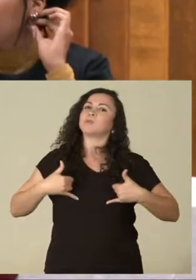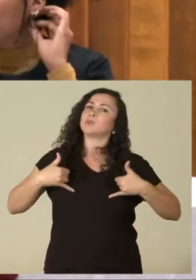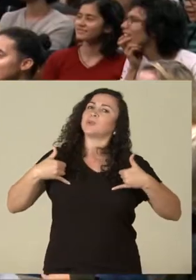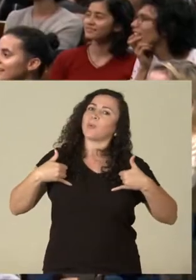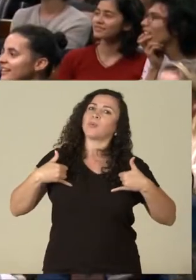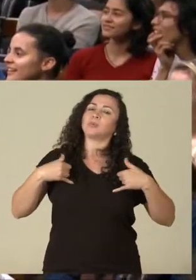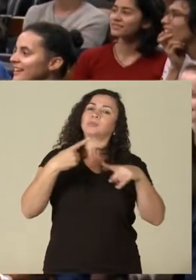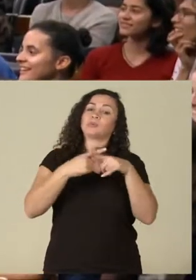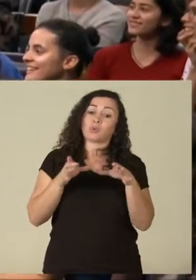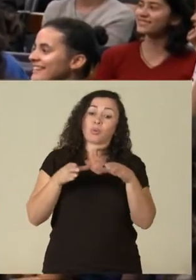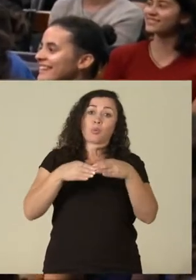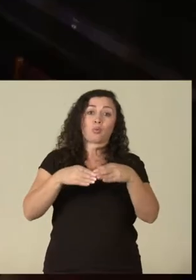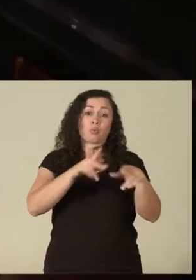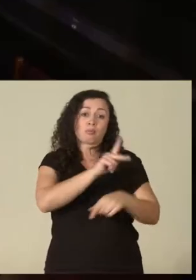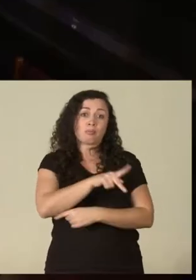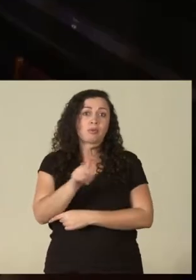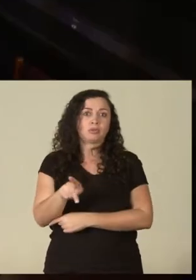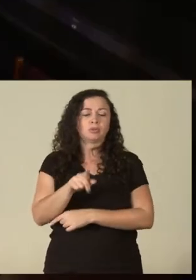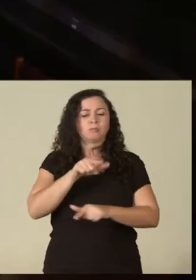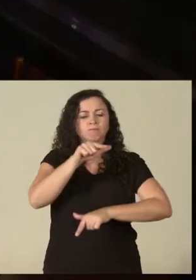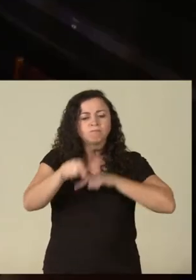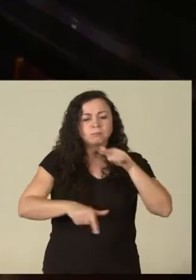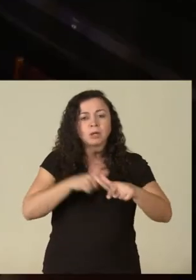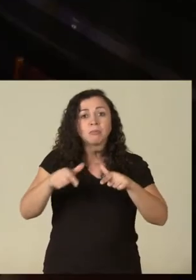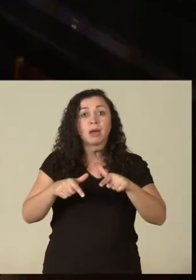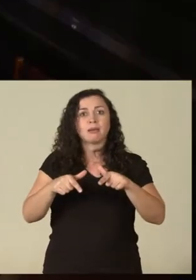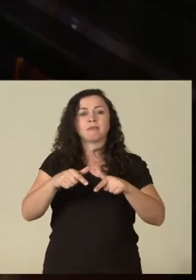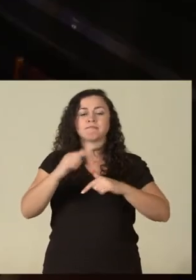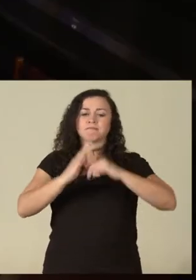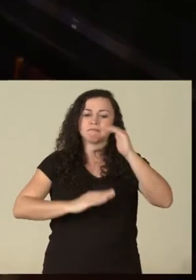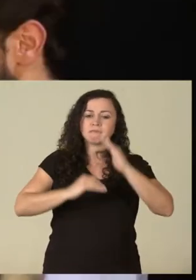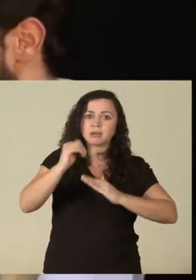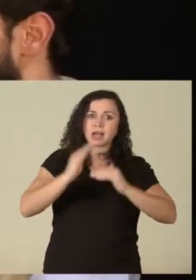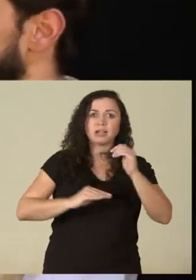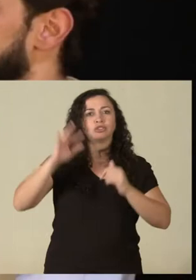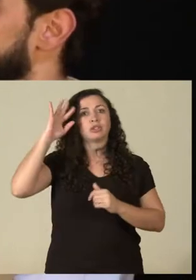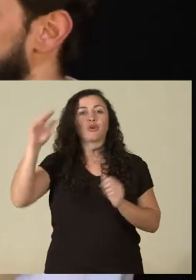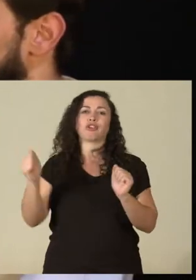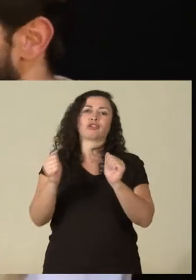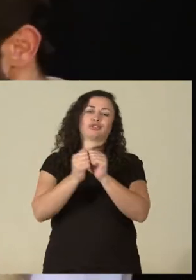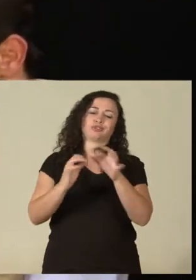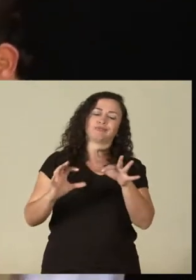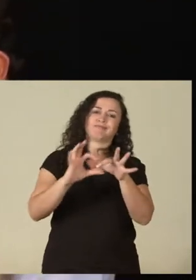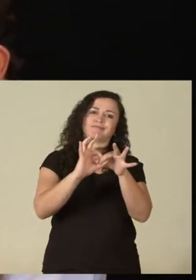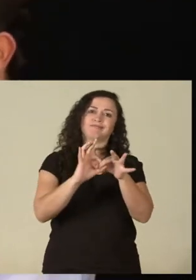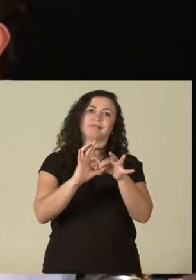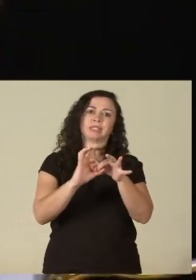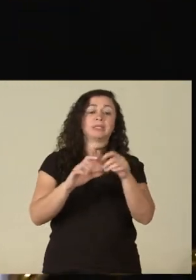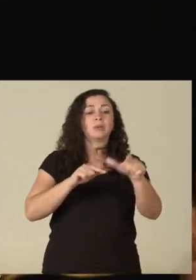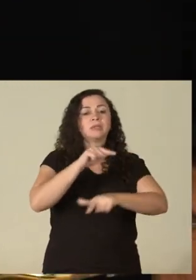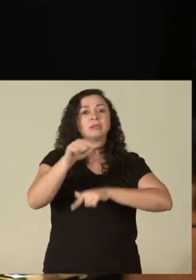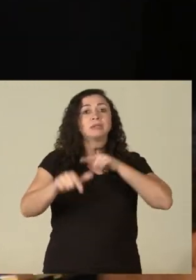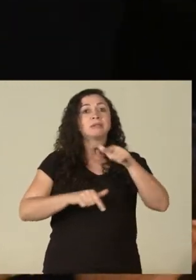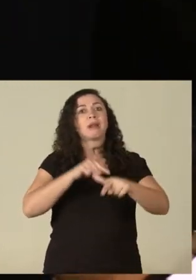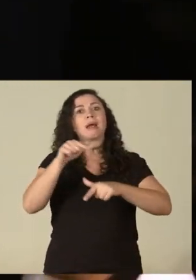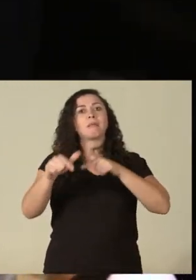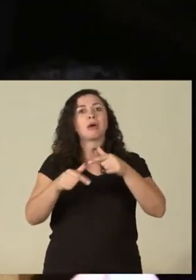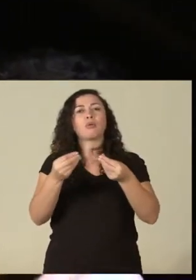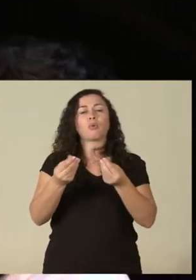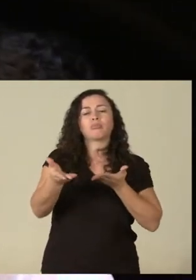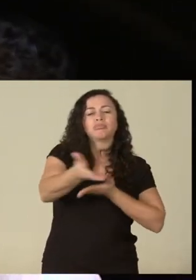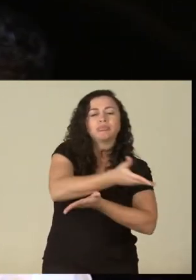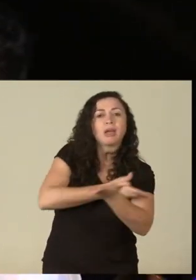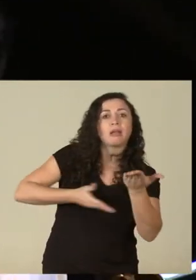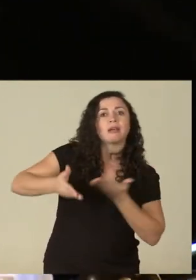corpo docente que atua prática e conceitualmente, de trabalhar em uma linha horizontal, de